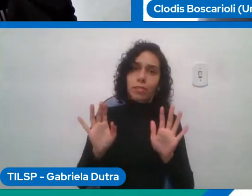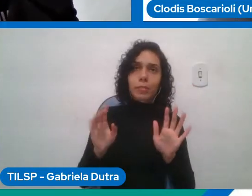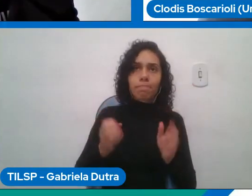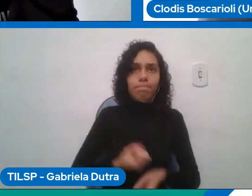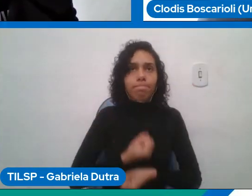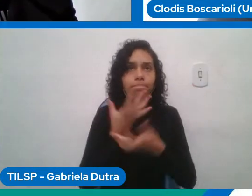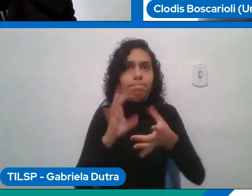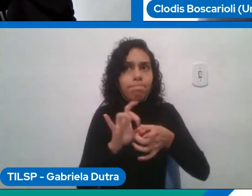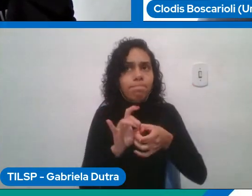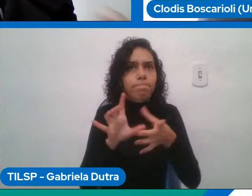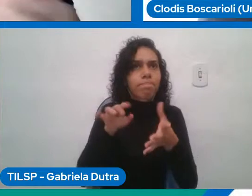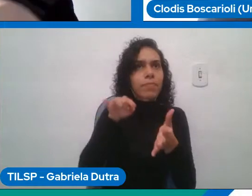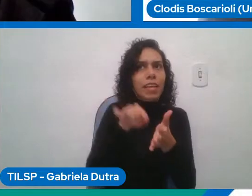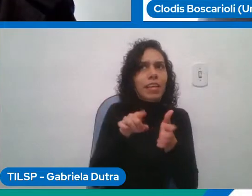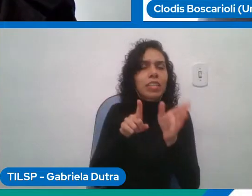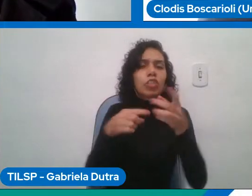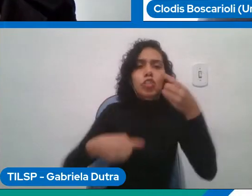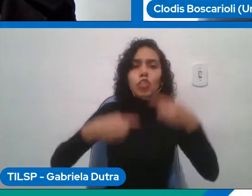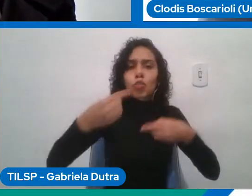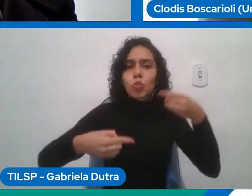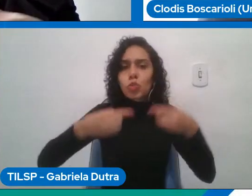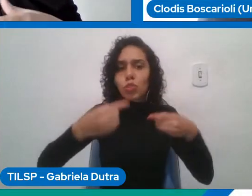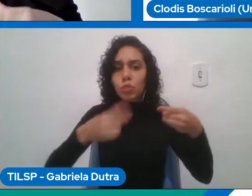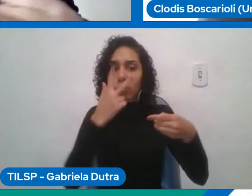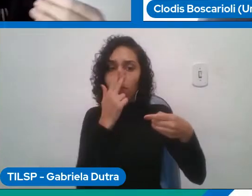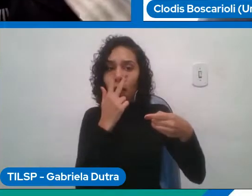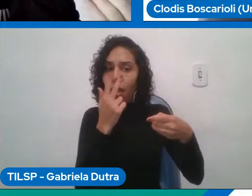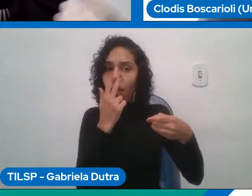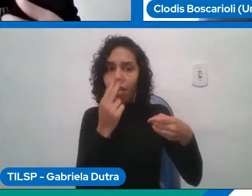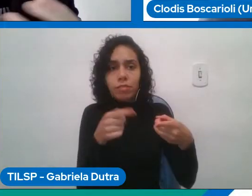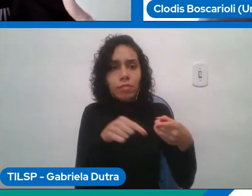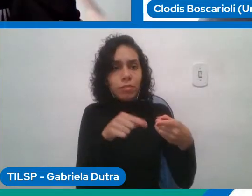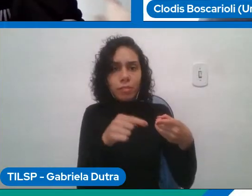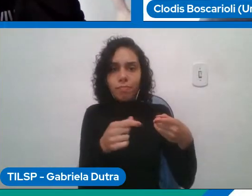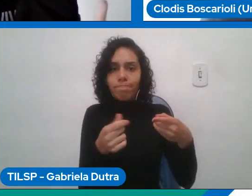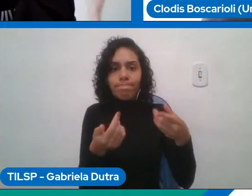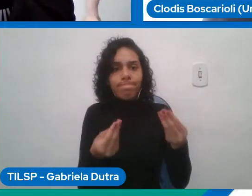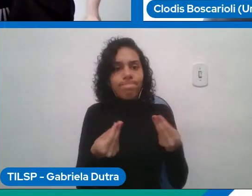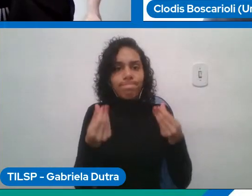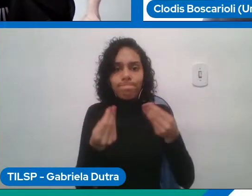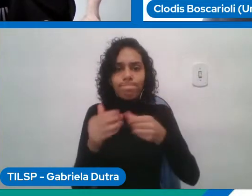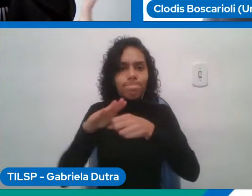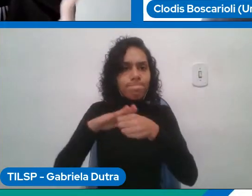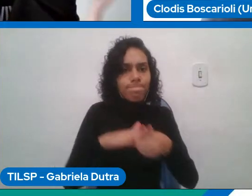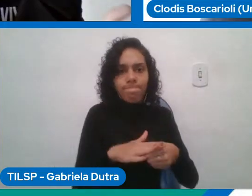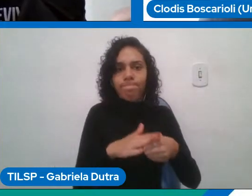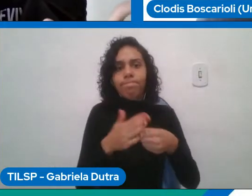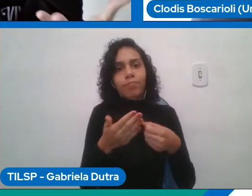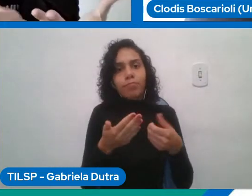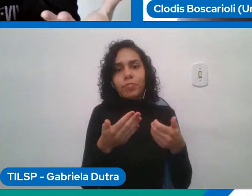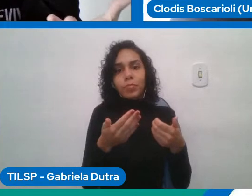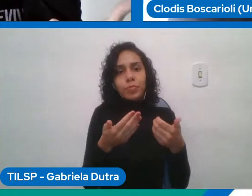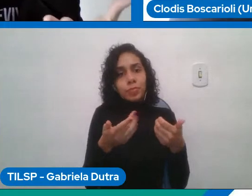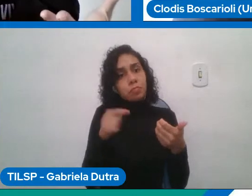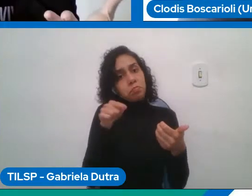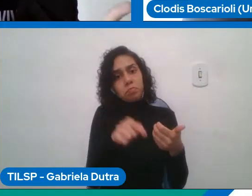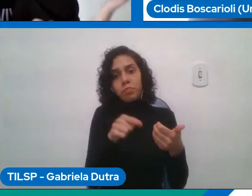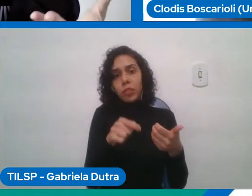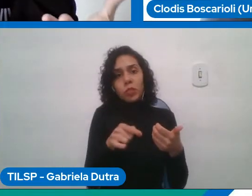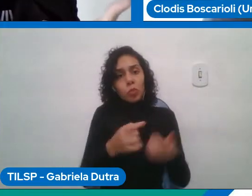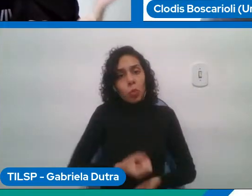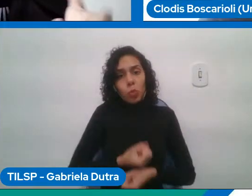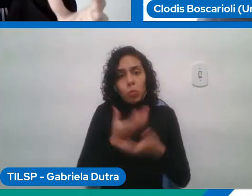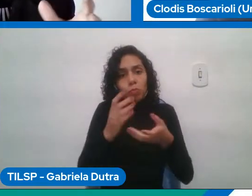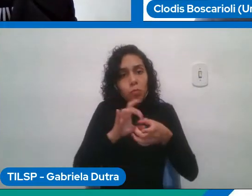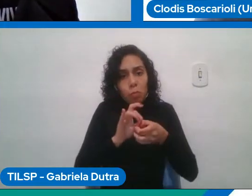sustenta a democracia e garante uma liberdade de expressão e uma igualdade entre as pessoas então não é liberdade de expressão é